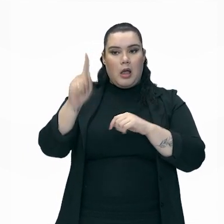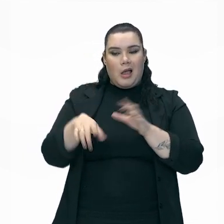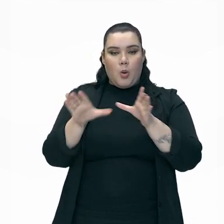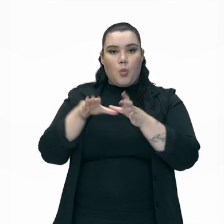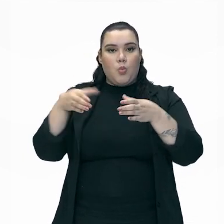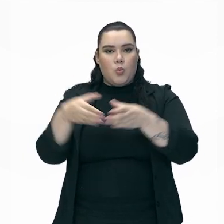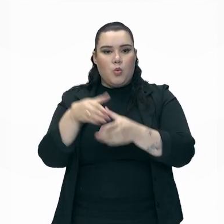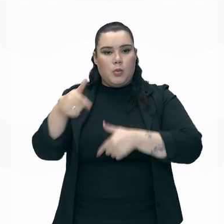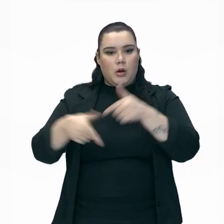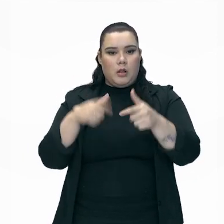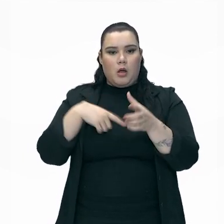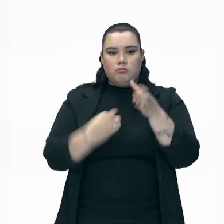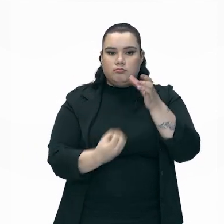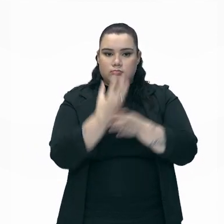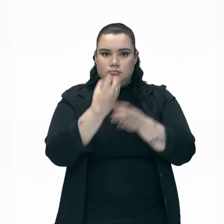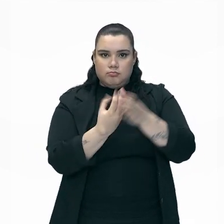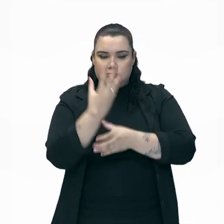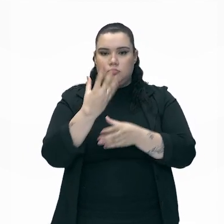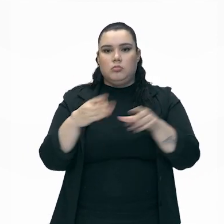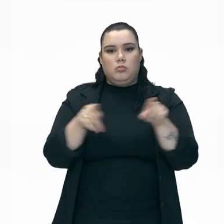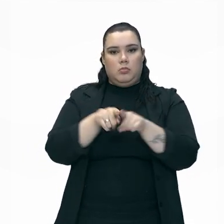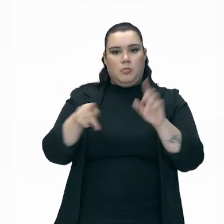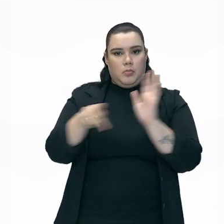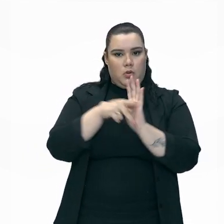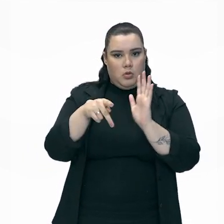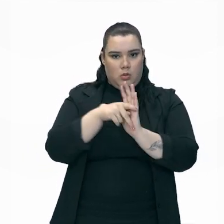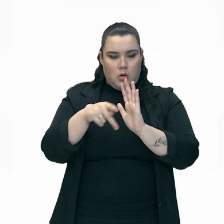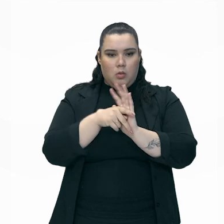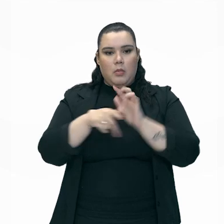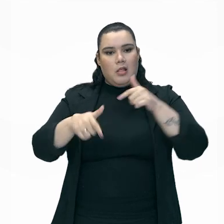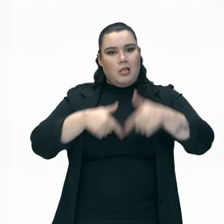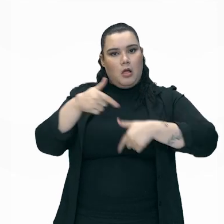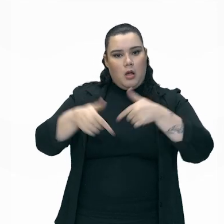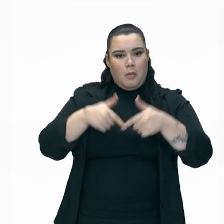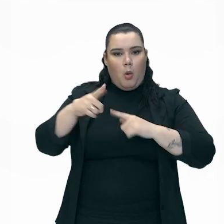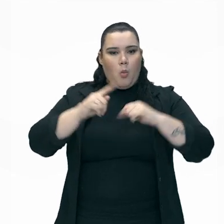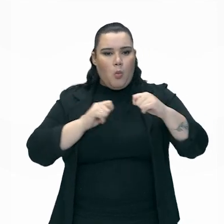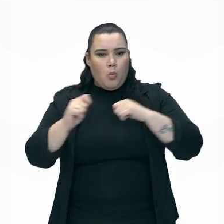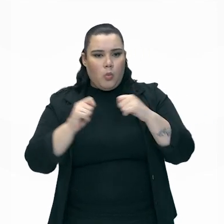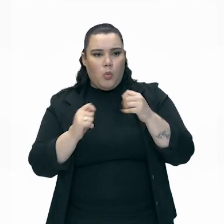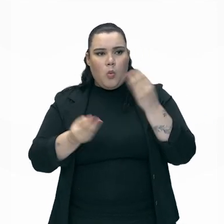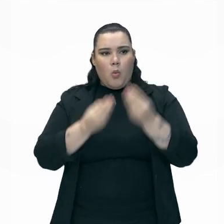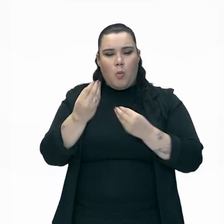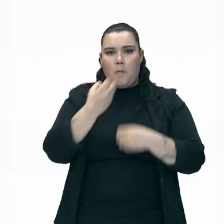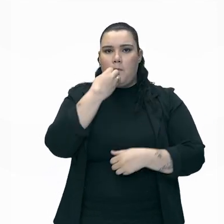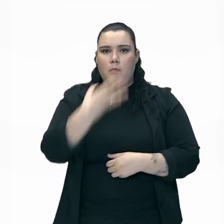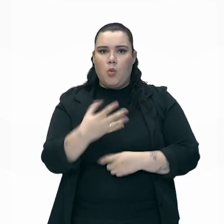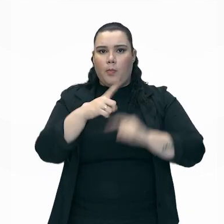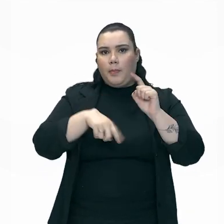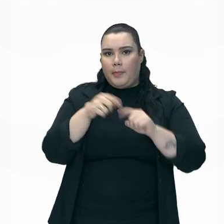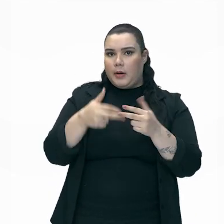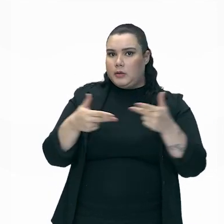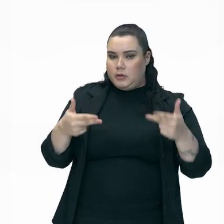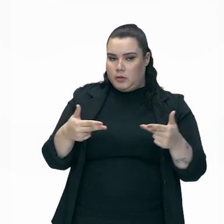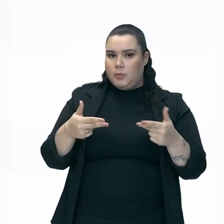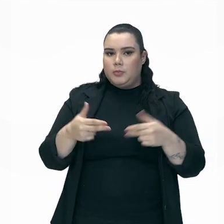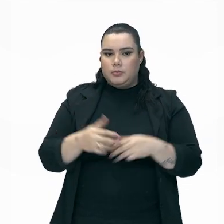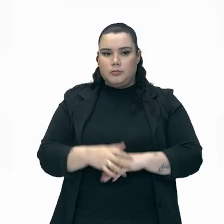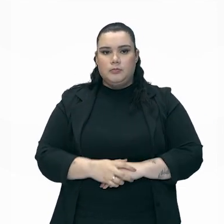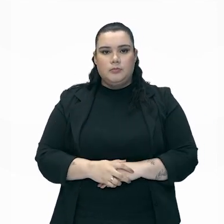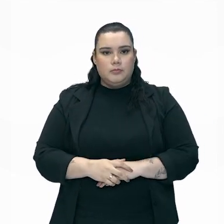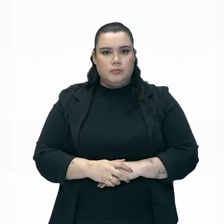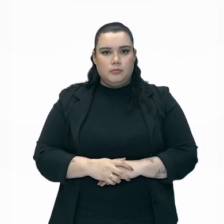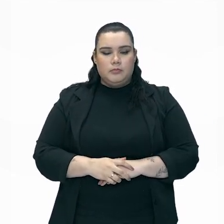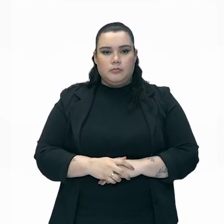produzir determinada parte ali e realizar o controle de qualidade dos produtos. Na próxima tela,